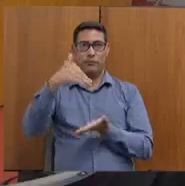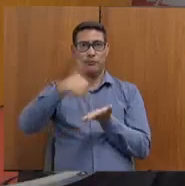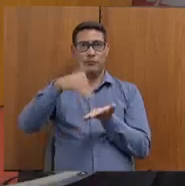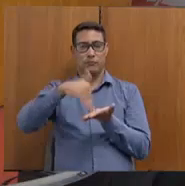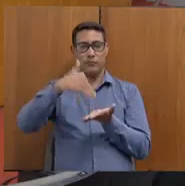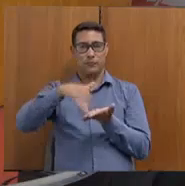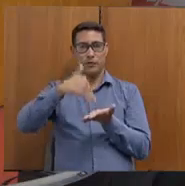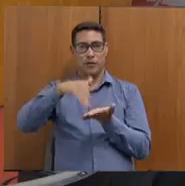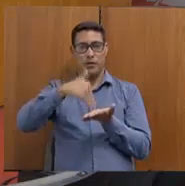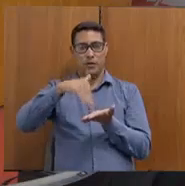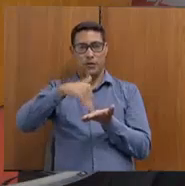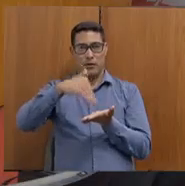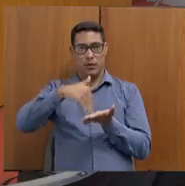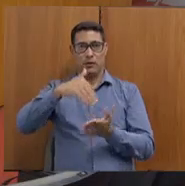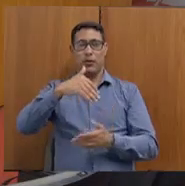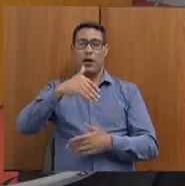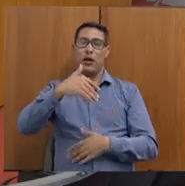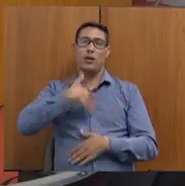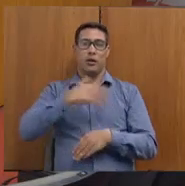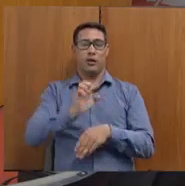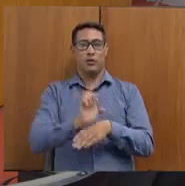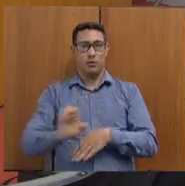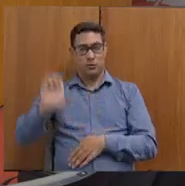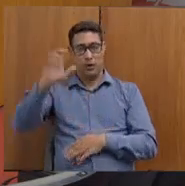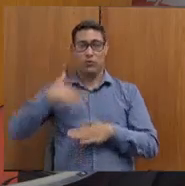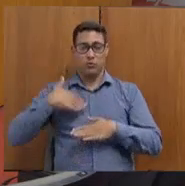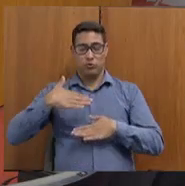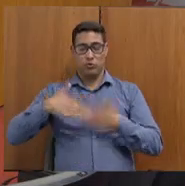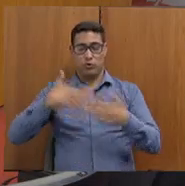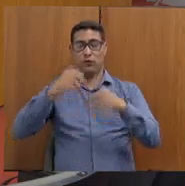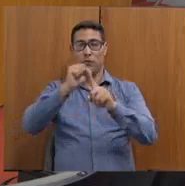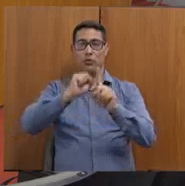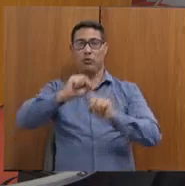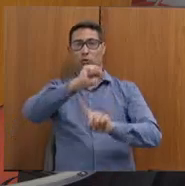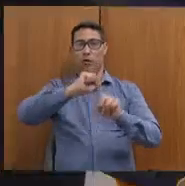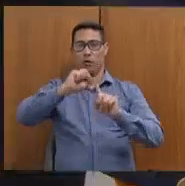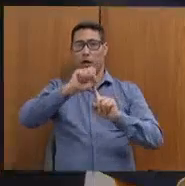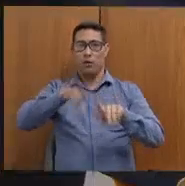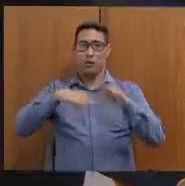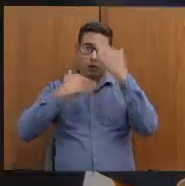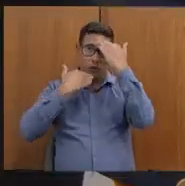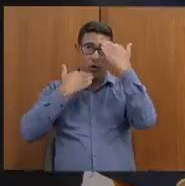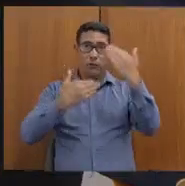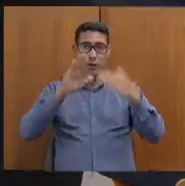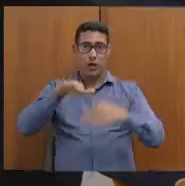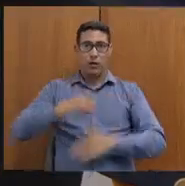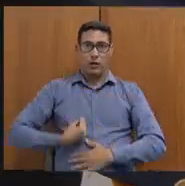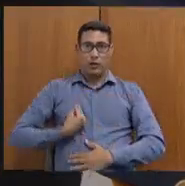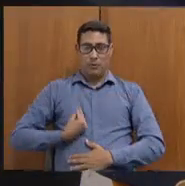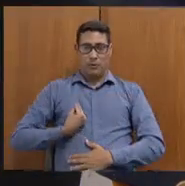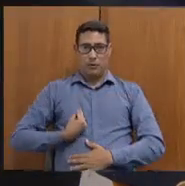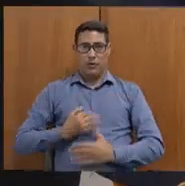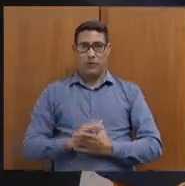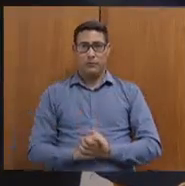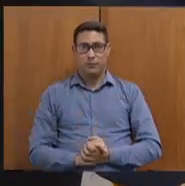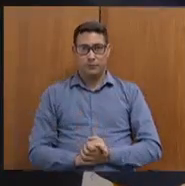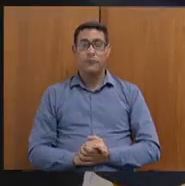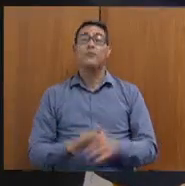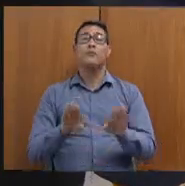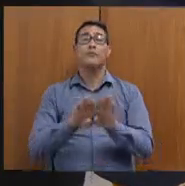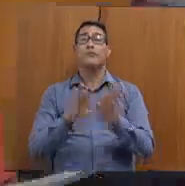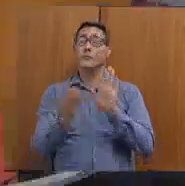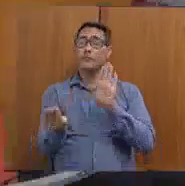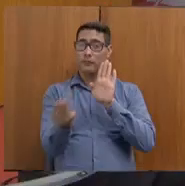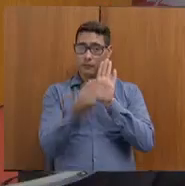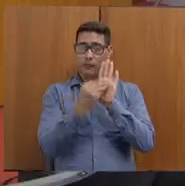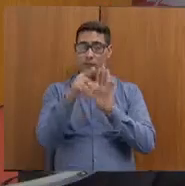de Estado de Desenvolvimento Social. Muito obrigado pela presença, secretária. Quero também registrar a